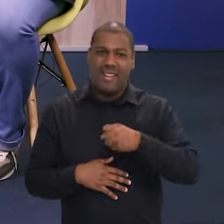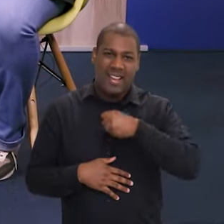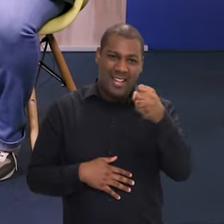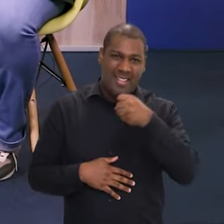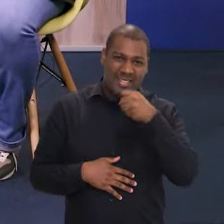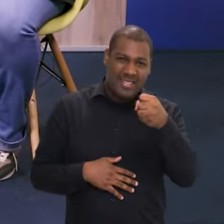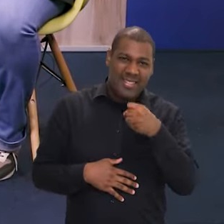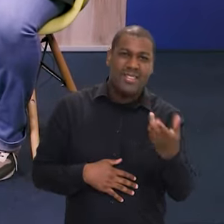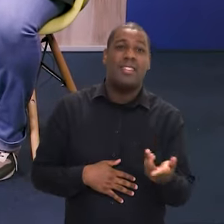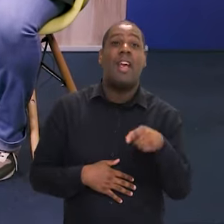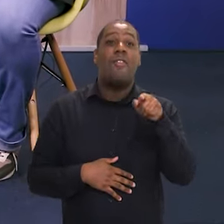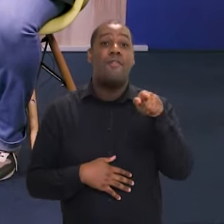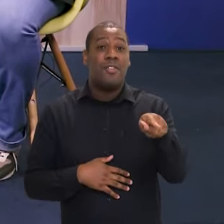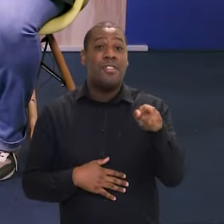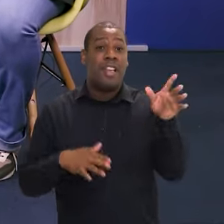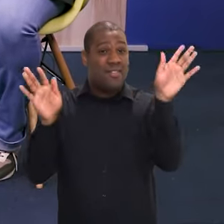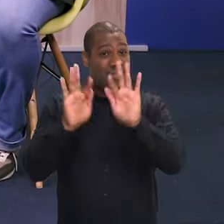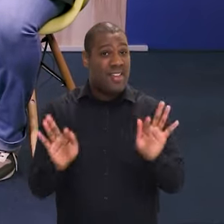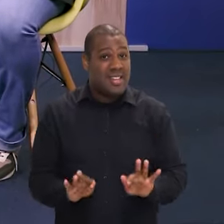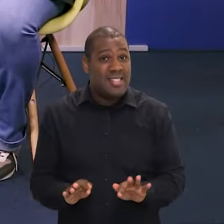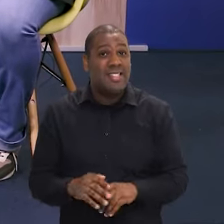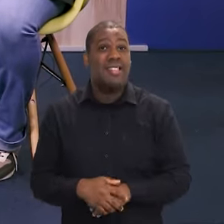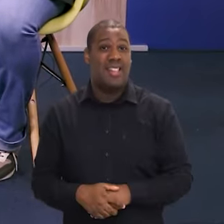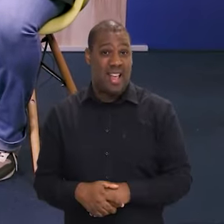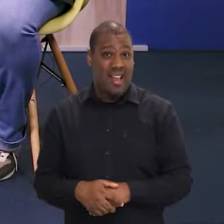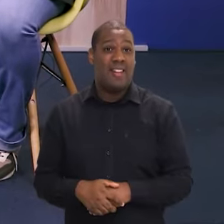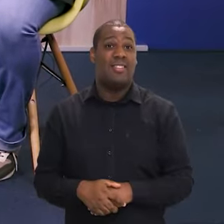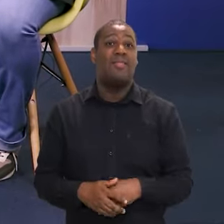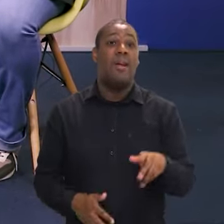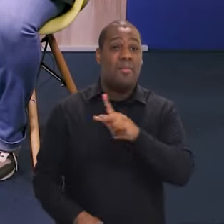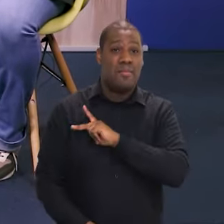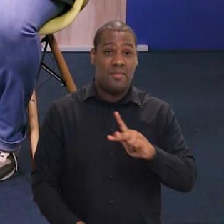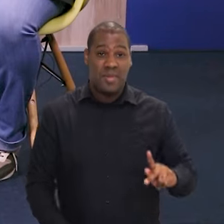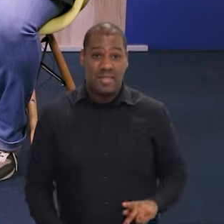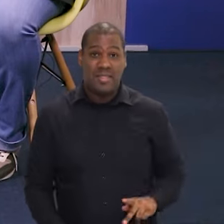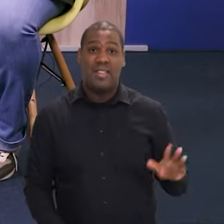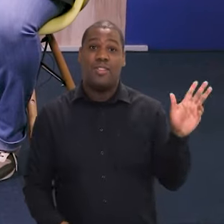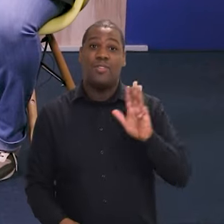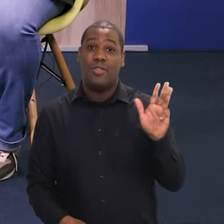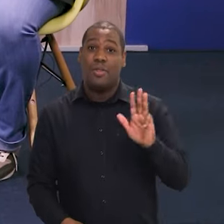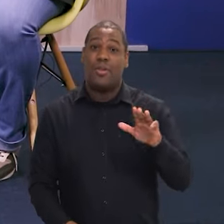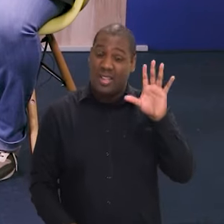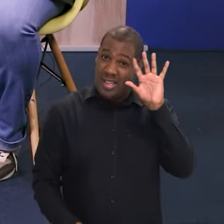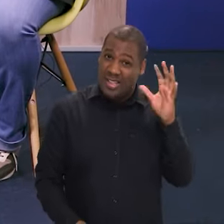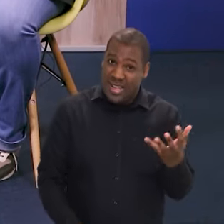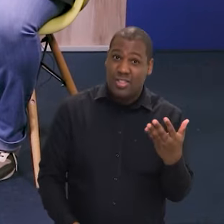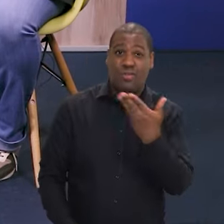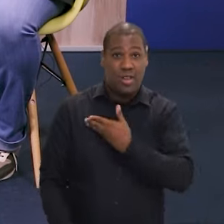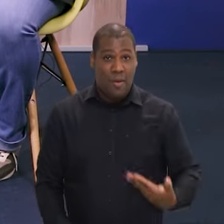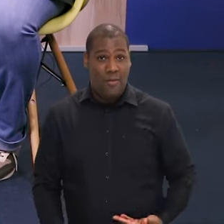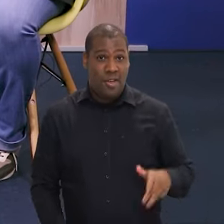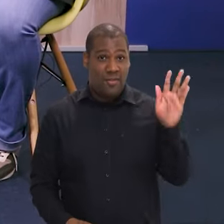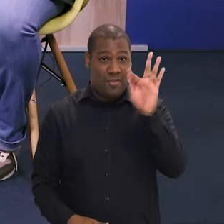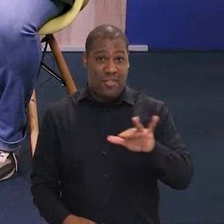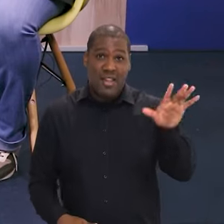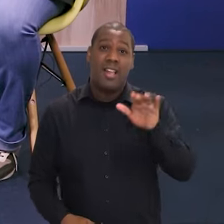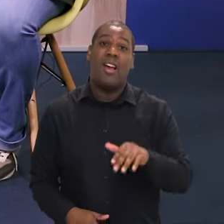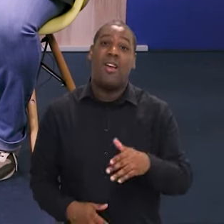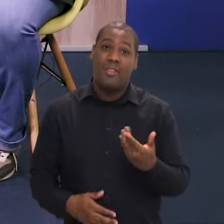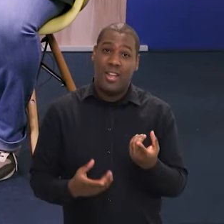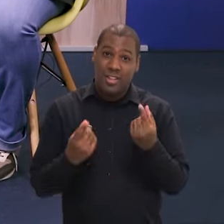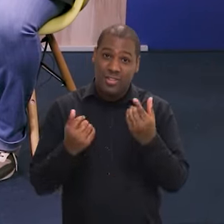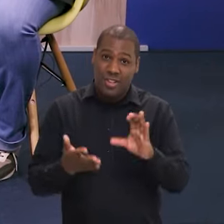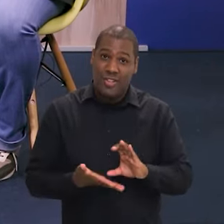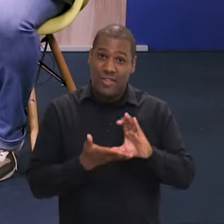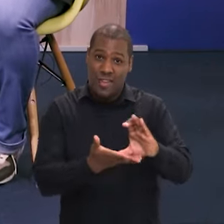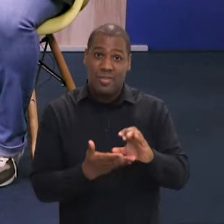pauta, a senhora estava comemorando os 2 bilhões investidos no primeiro 100 dias, agora, quase um ano depois te recebemos, temos a